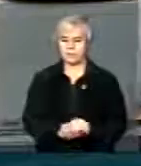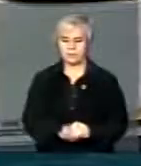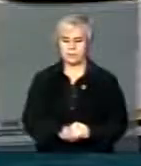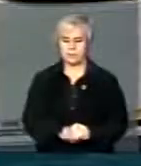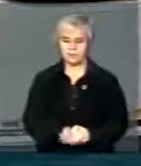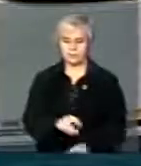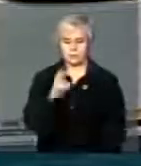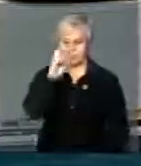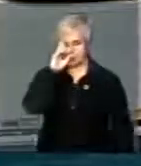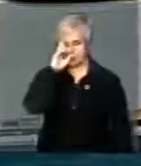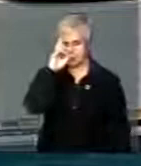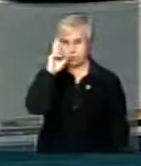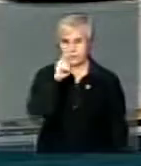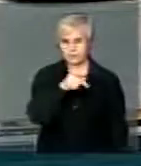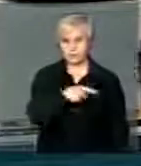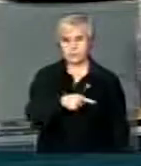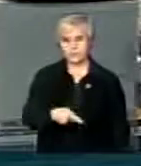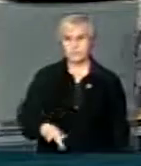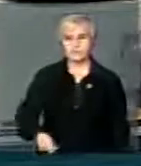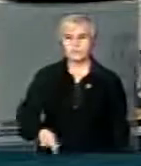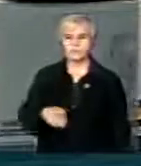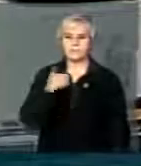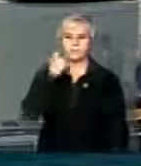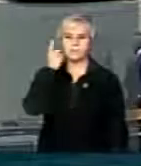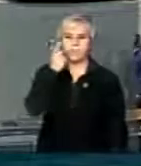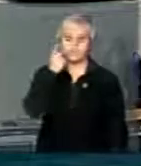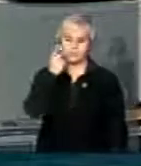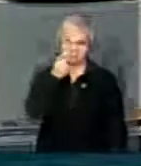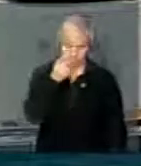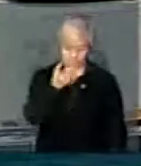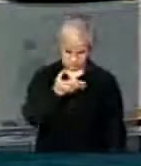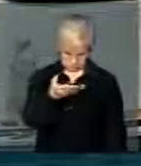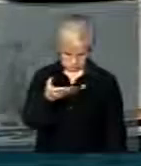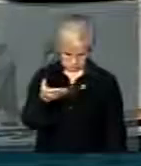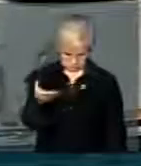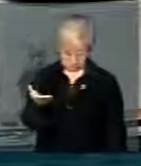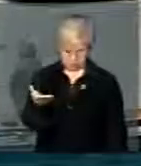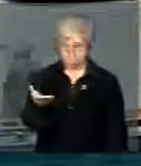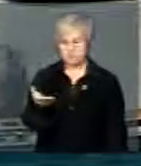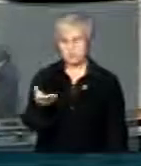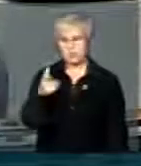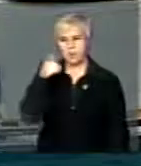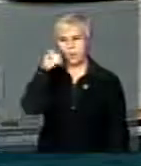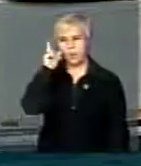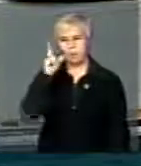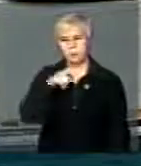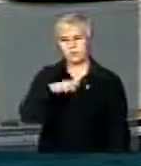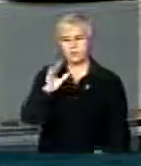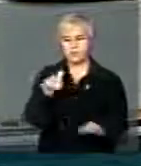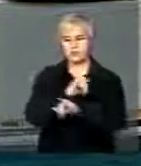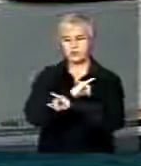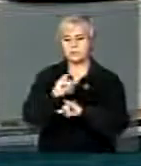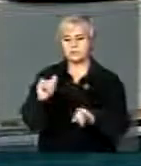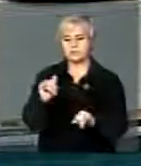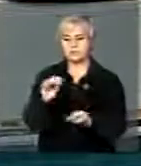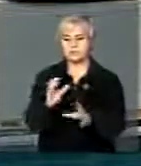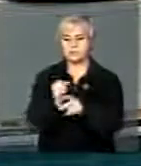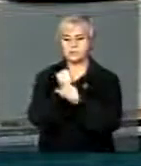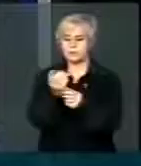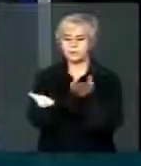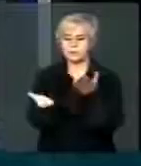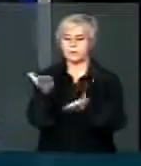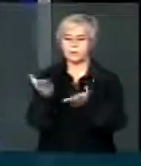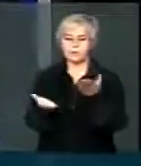Senhor Presidente, senhoras e senhores deputados, foi divulgado ontem o balanço da Petrobras.